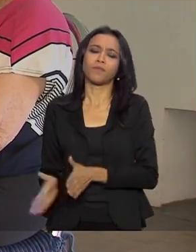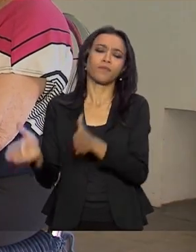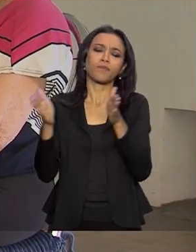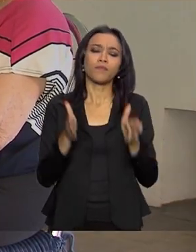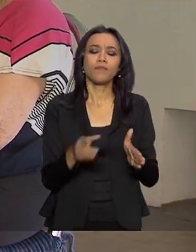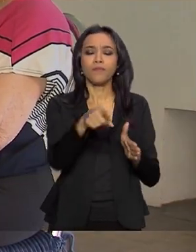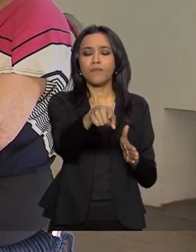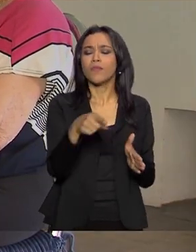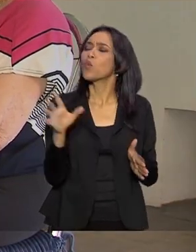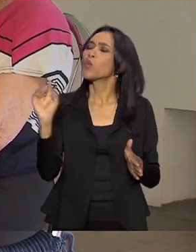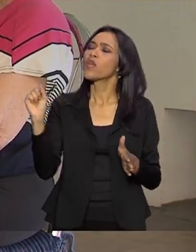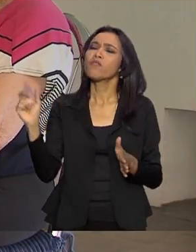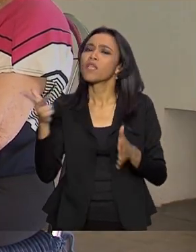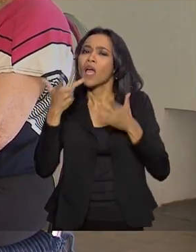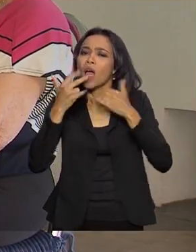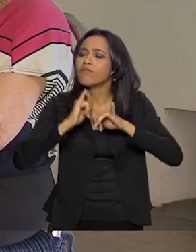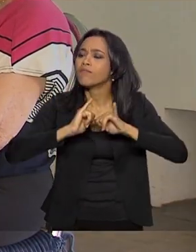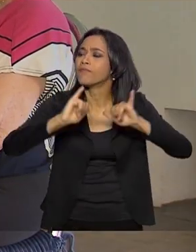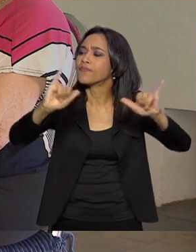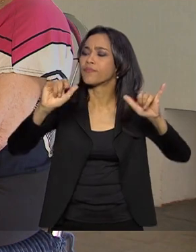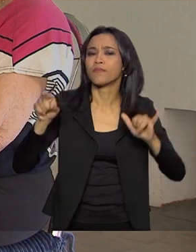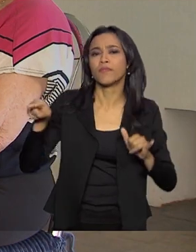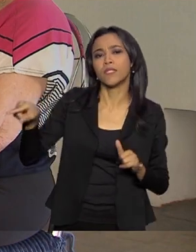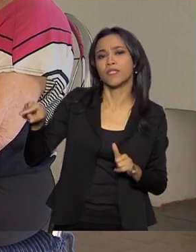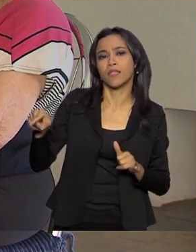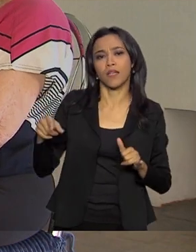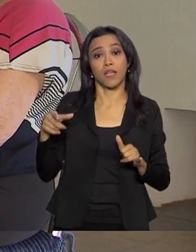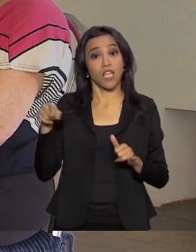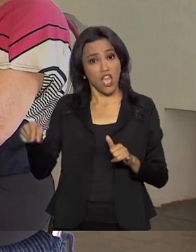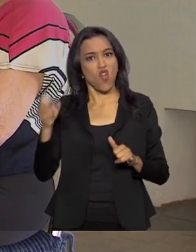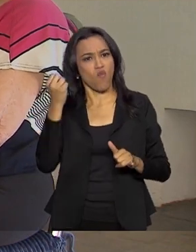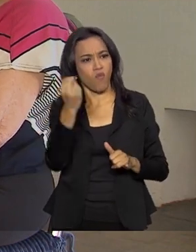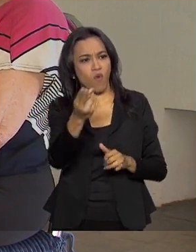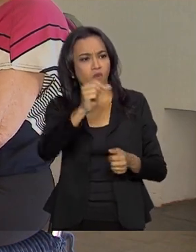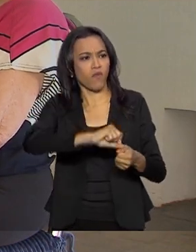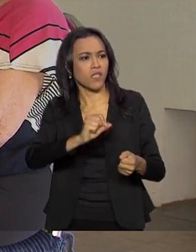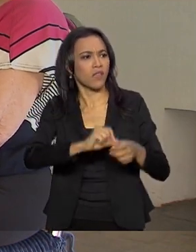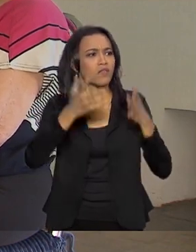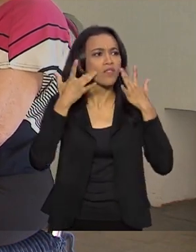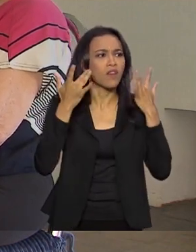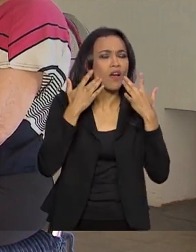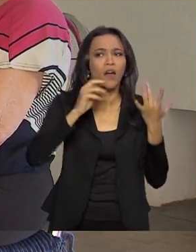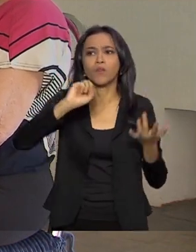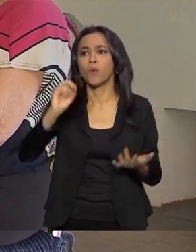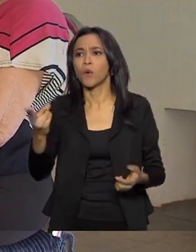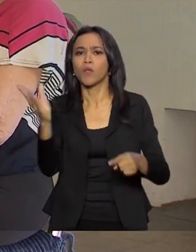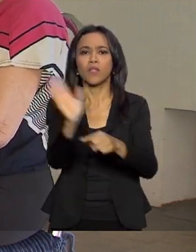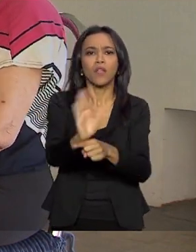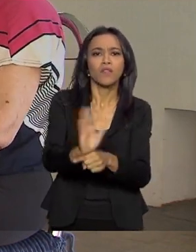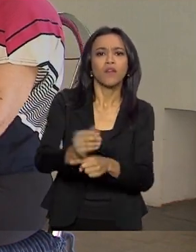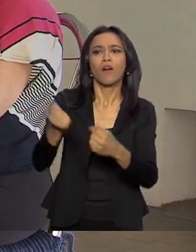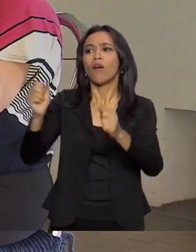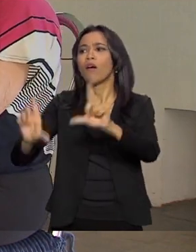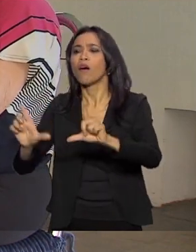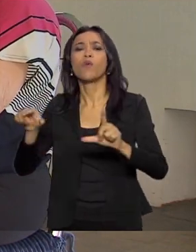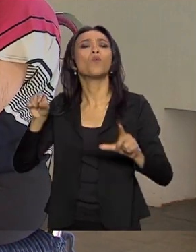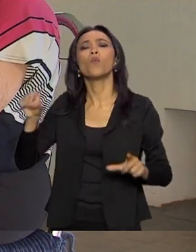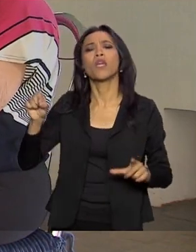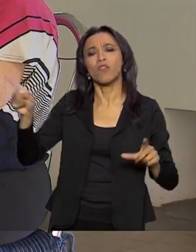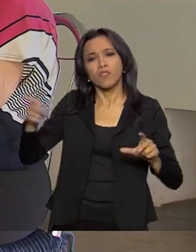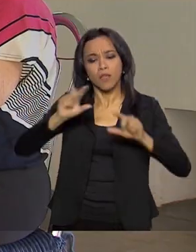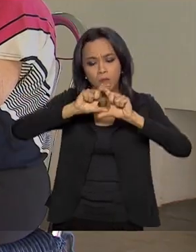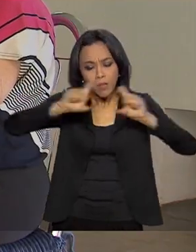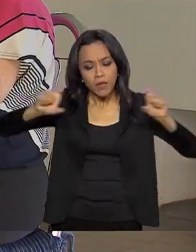ainda quer dizer assim, eu vou fazer no palco do teatro ou no cinema ou na televisão, mas eu quero levar essa